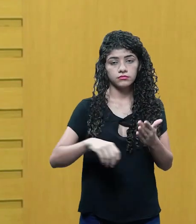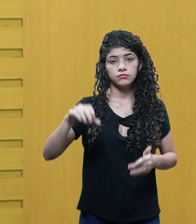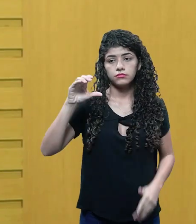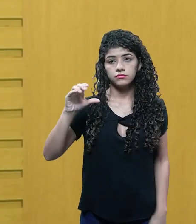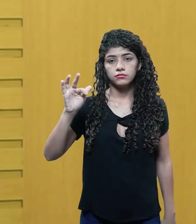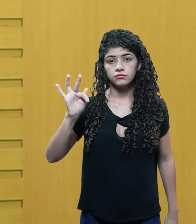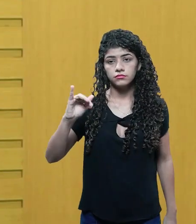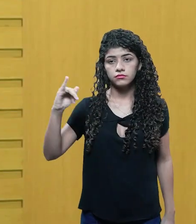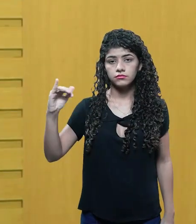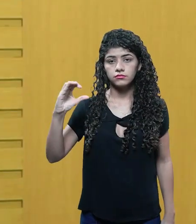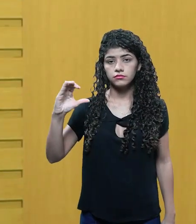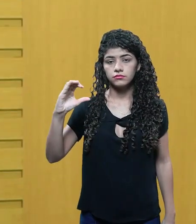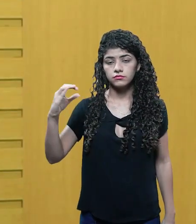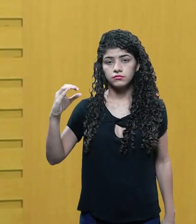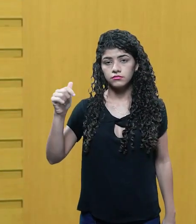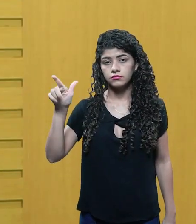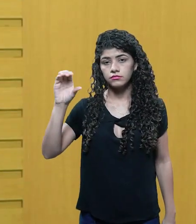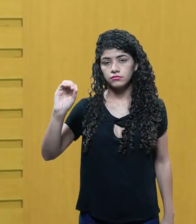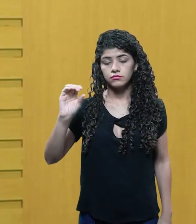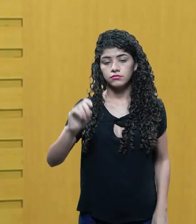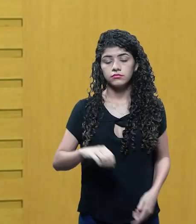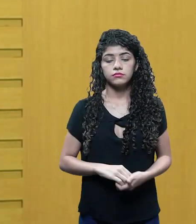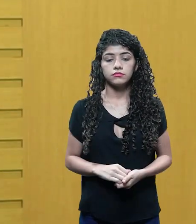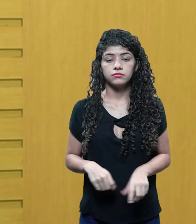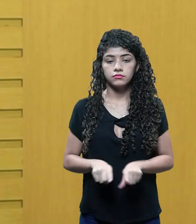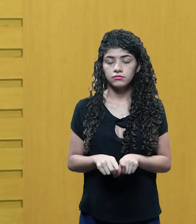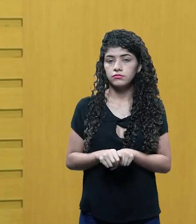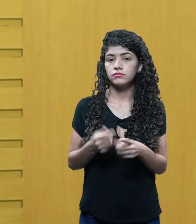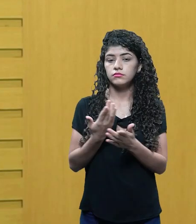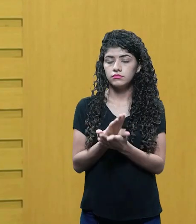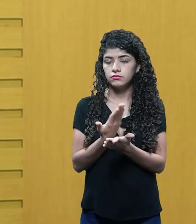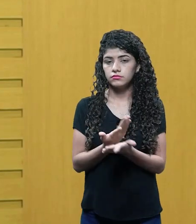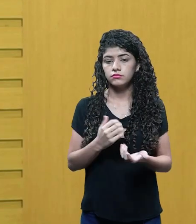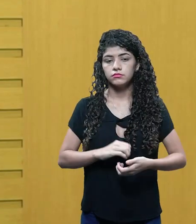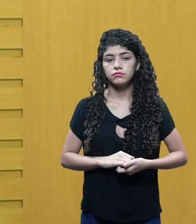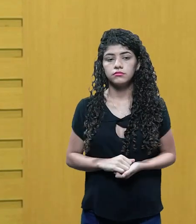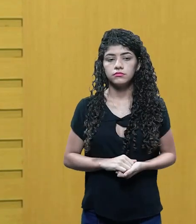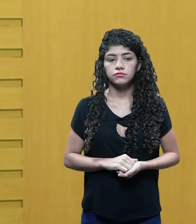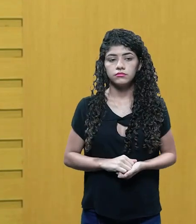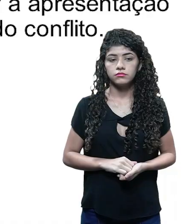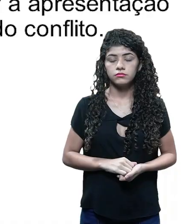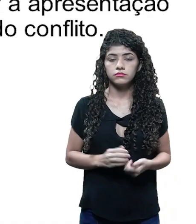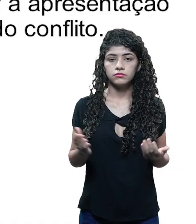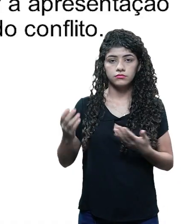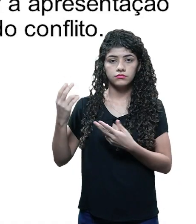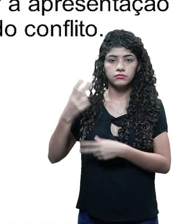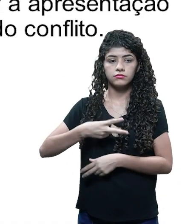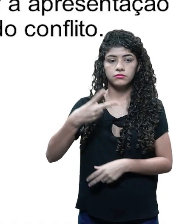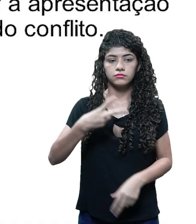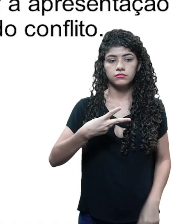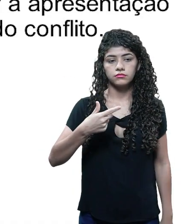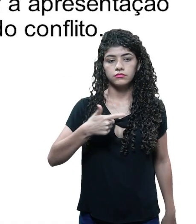de ficção quanto textos mais documentais, mais acadêmicos sobre o assunto. A segunda